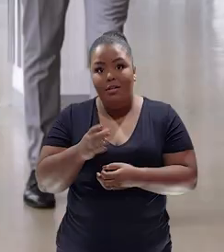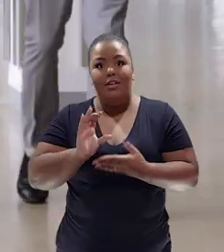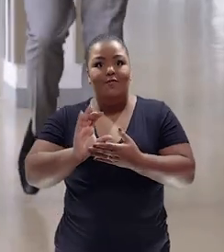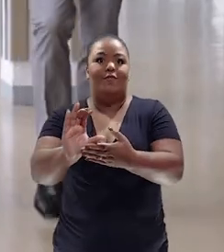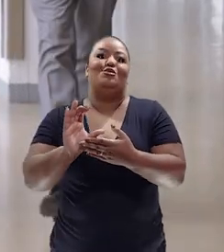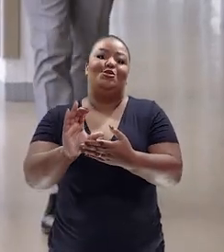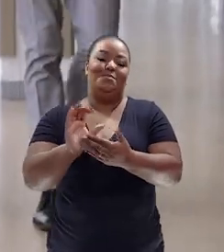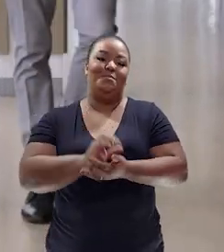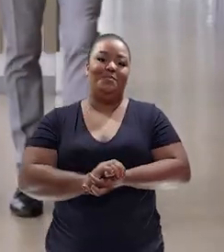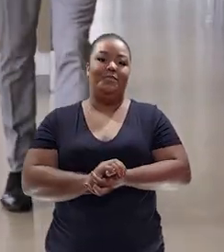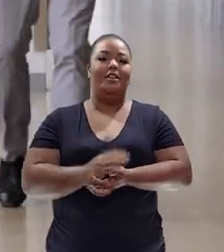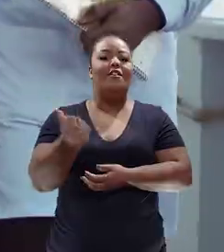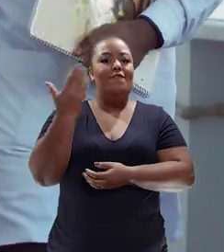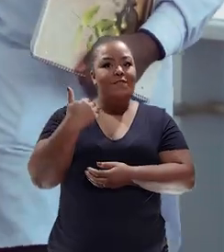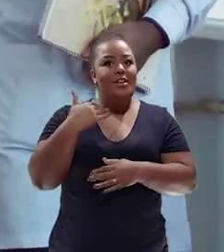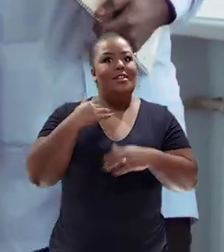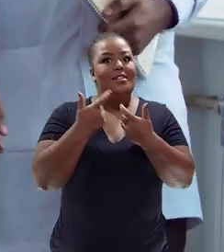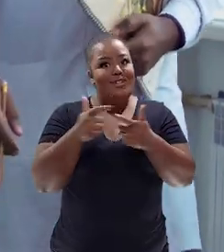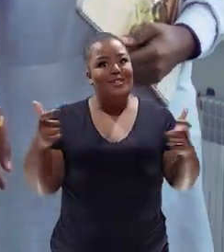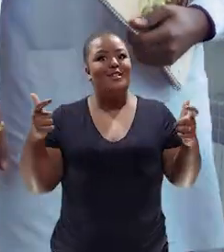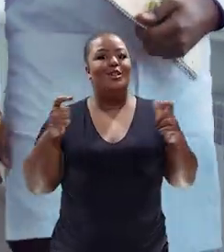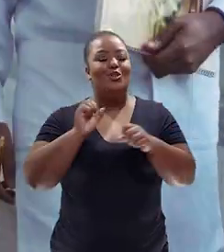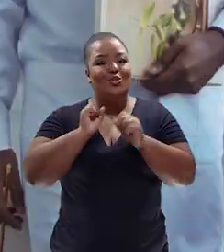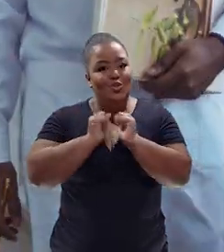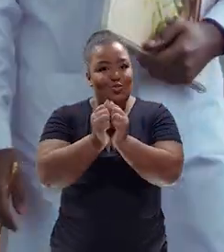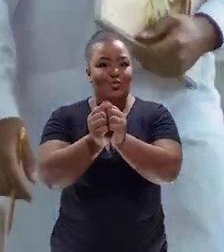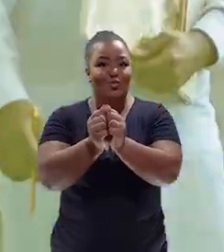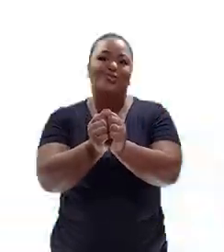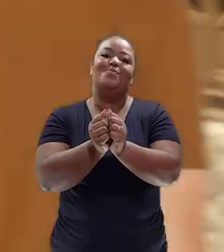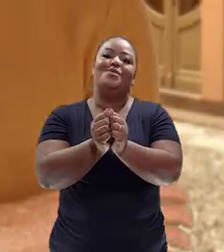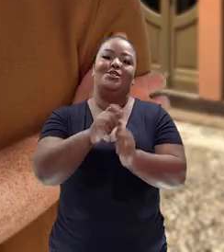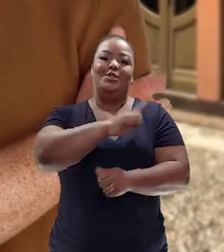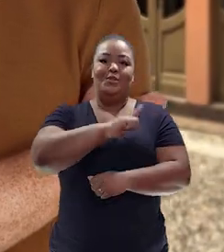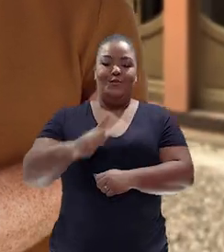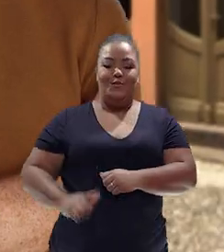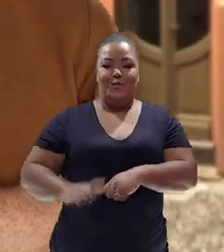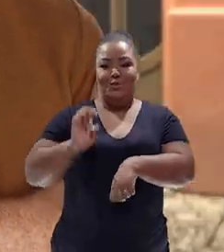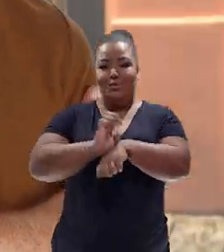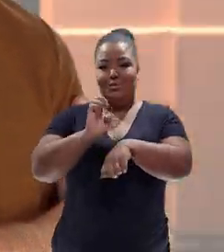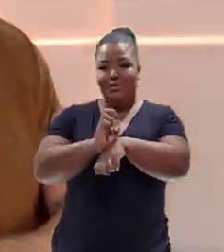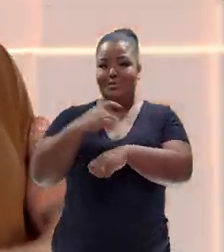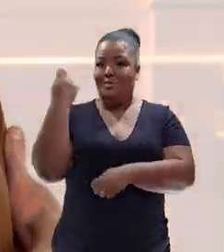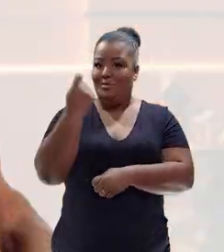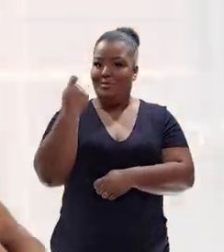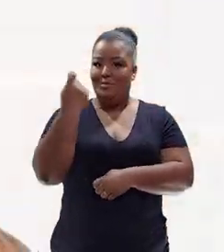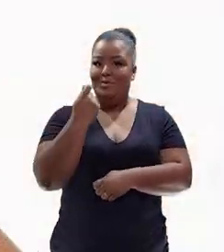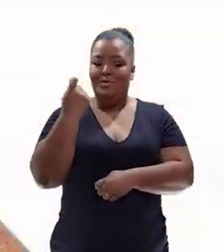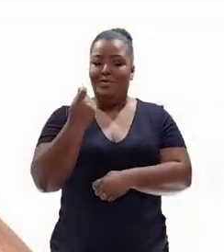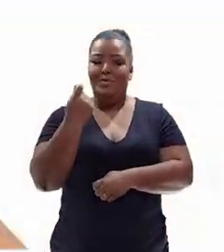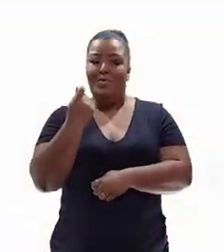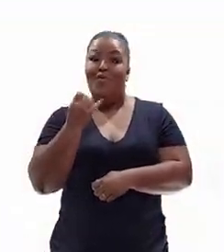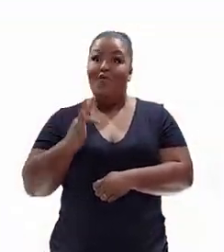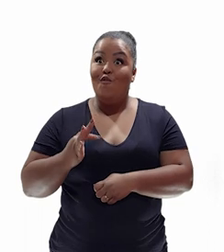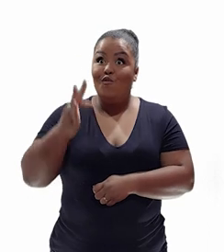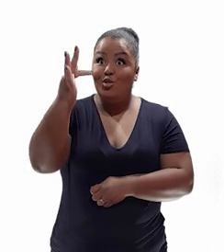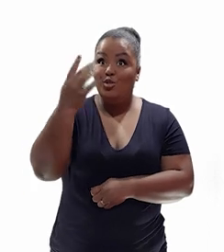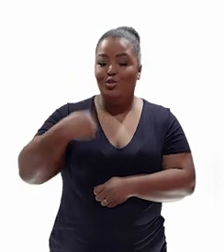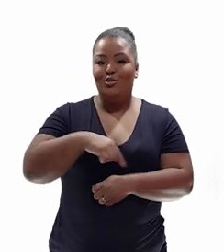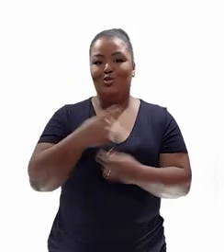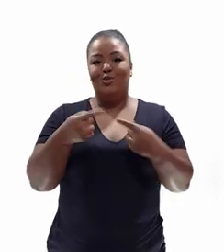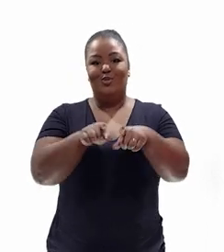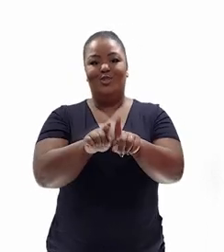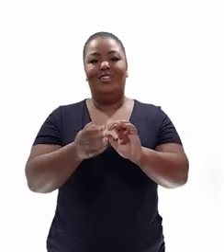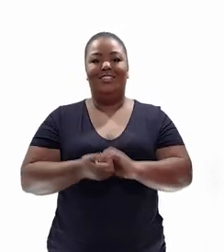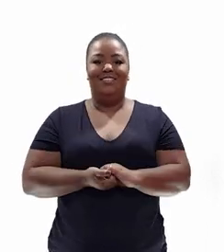e investir. Vem crescer junto. Governo do Estado do Rio Grande do Sul. O futuro